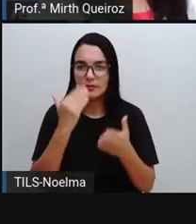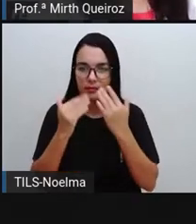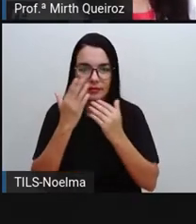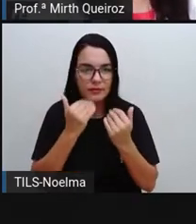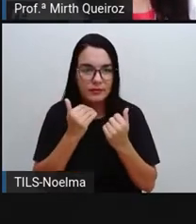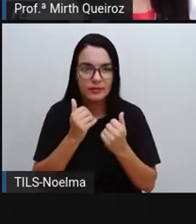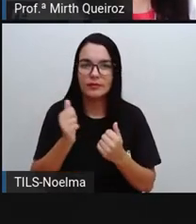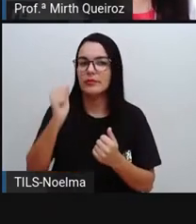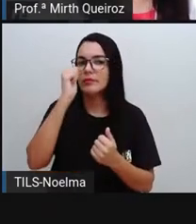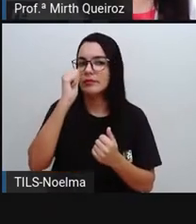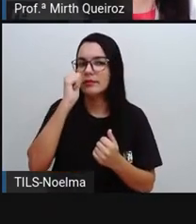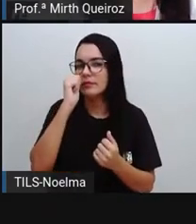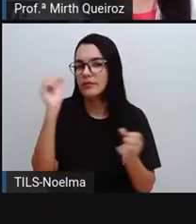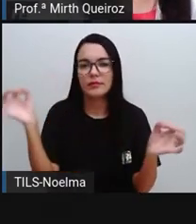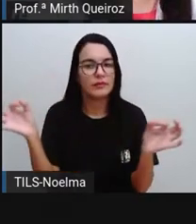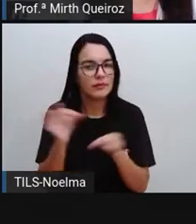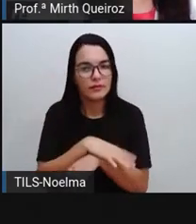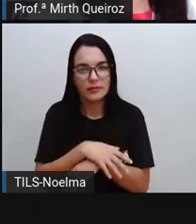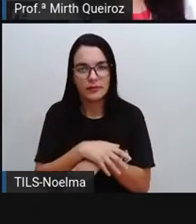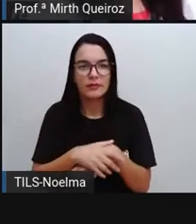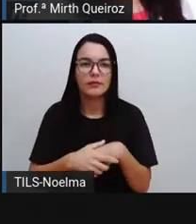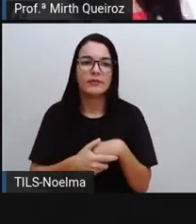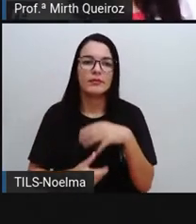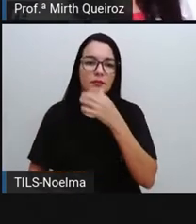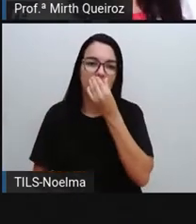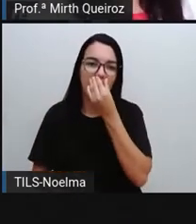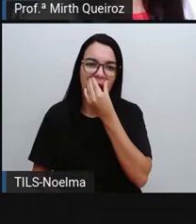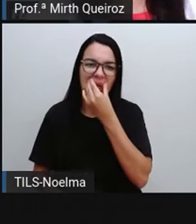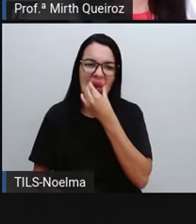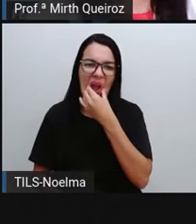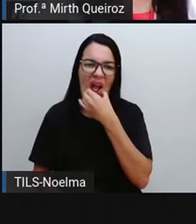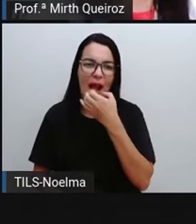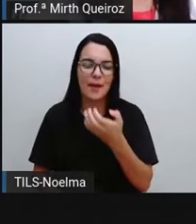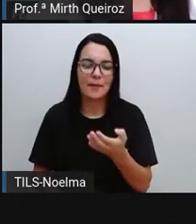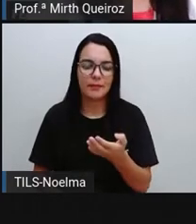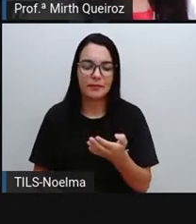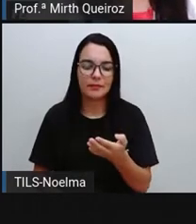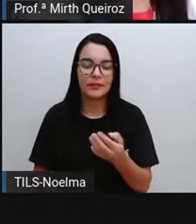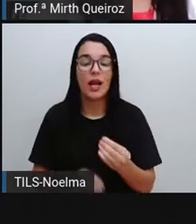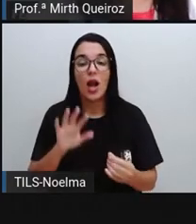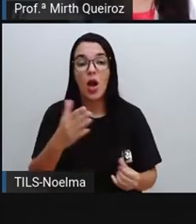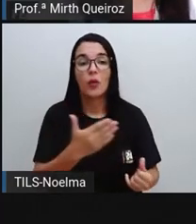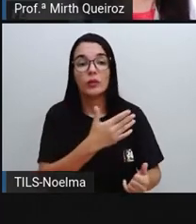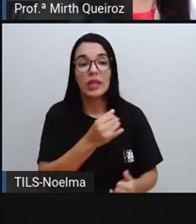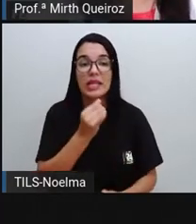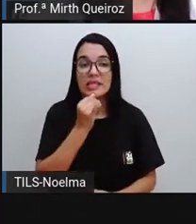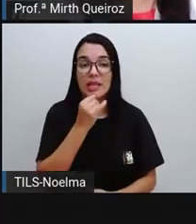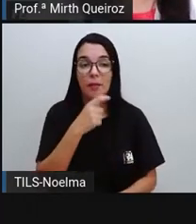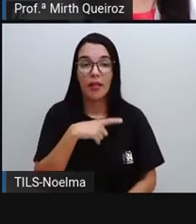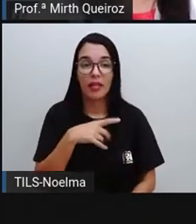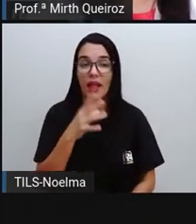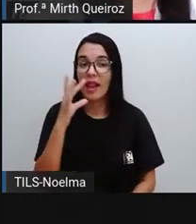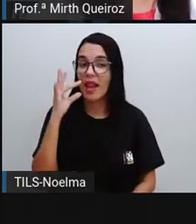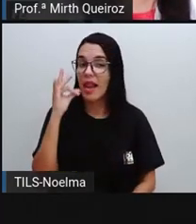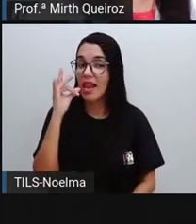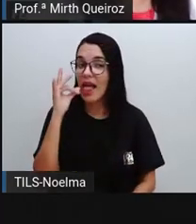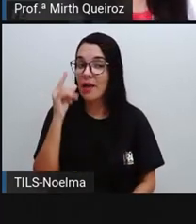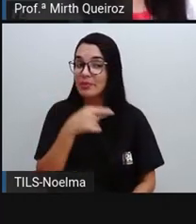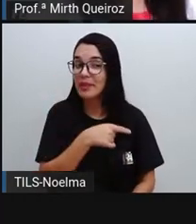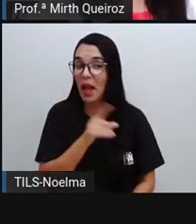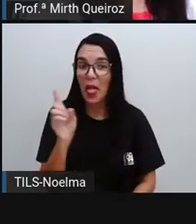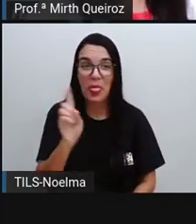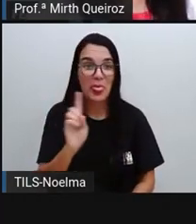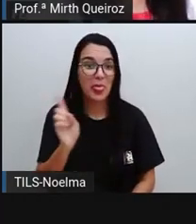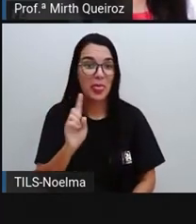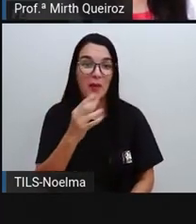são alimentos, né? Em sua maioria. Um lápis, a gente poderia colocar não